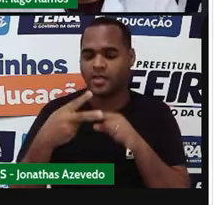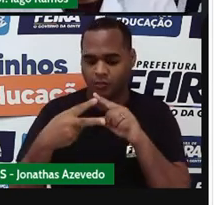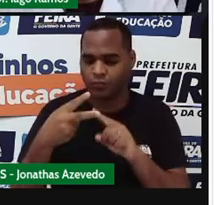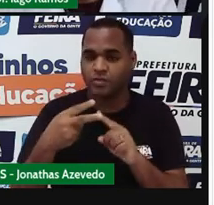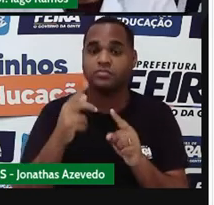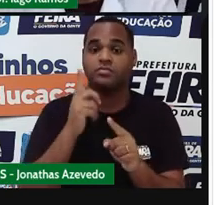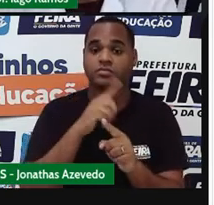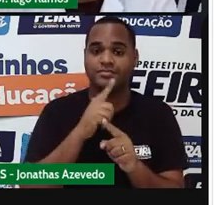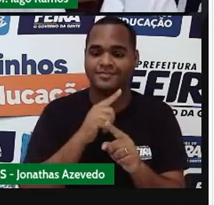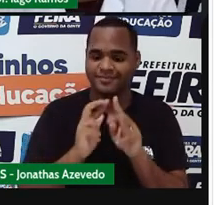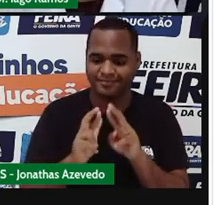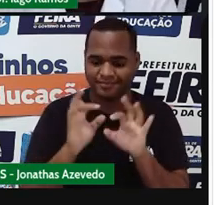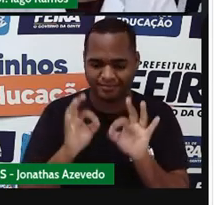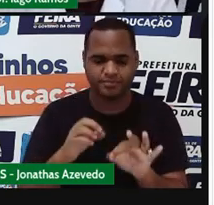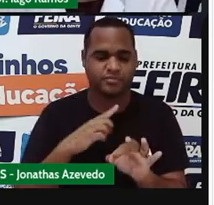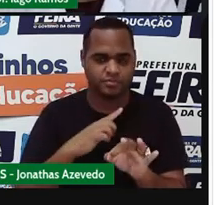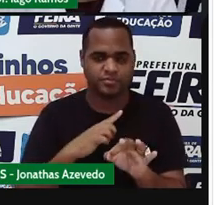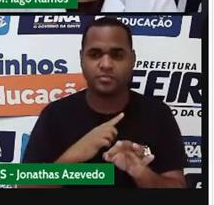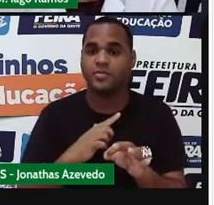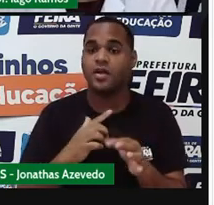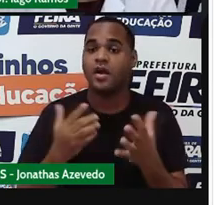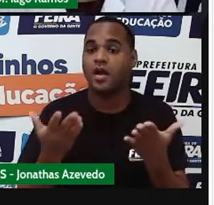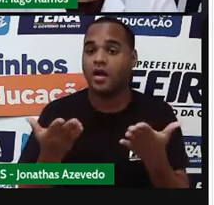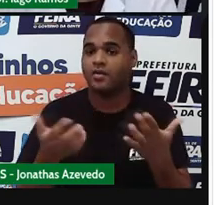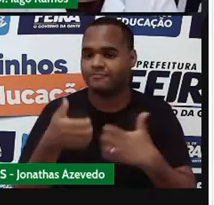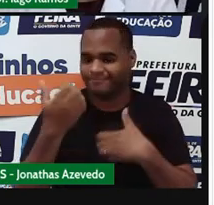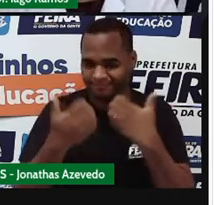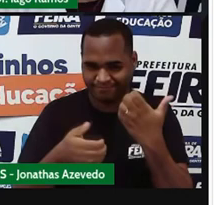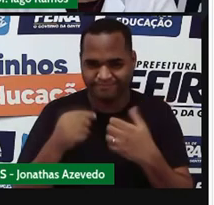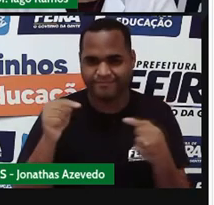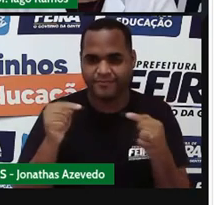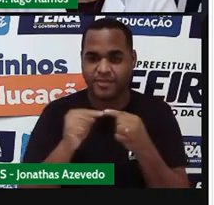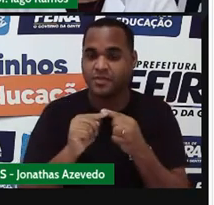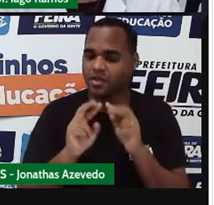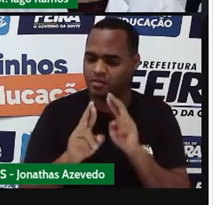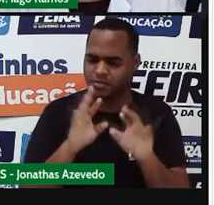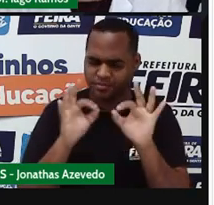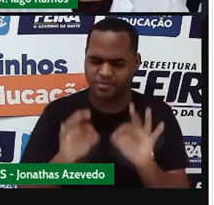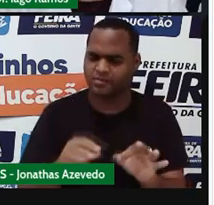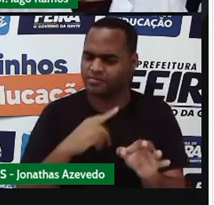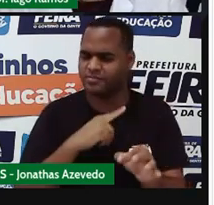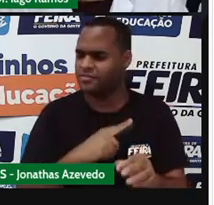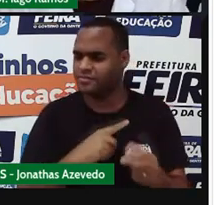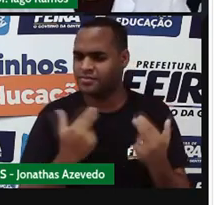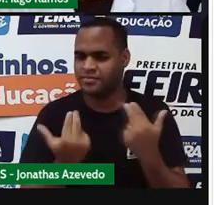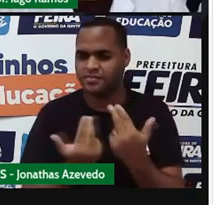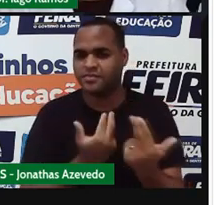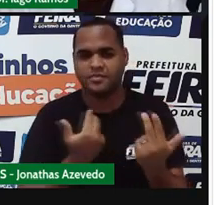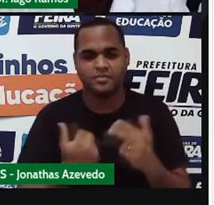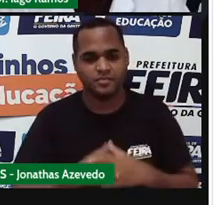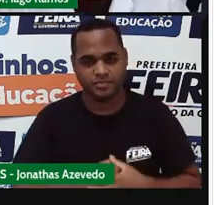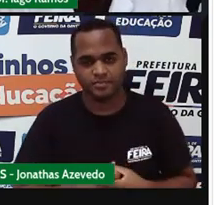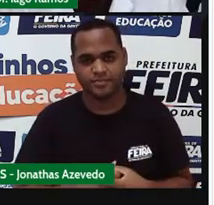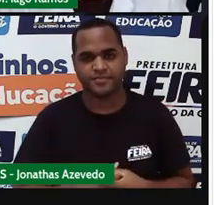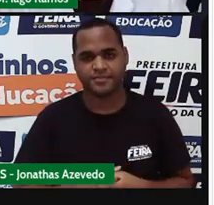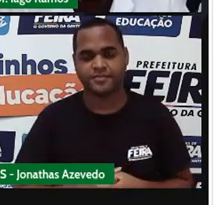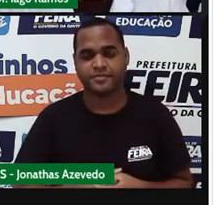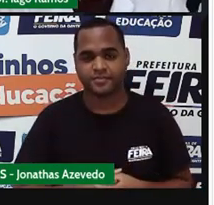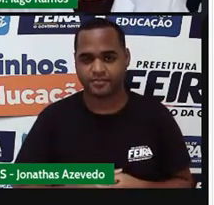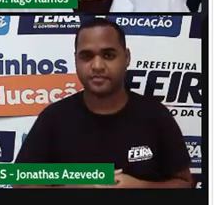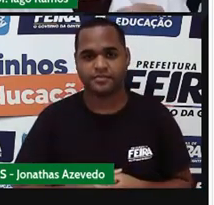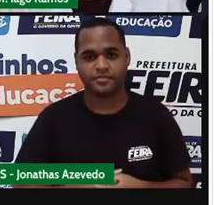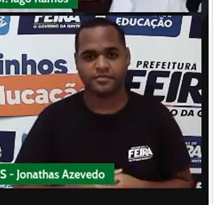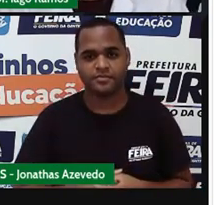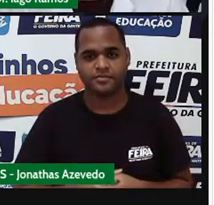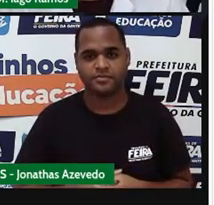a equação né? chegam no mesmo resultado tá bom? Então a gente tem aí